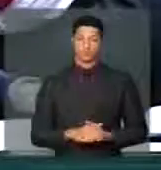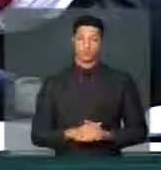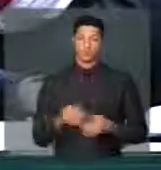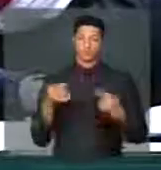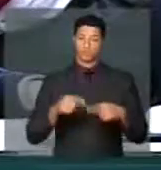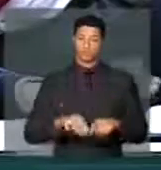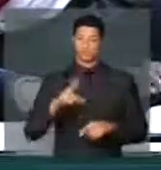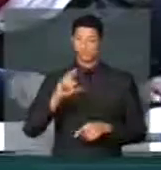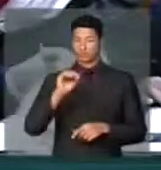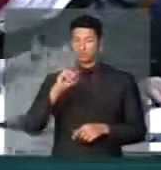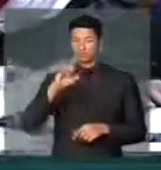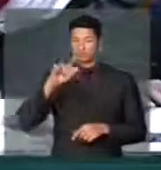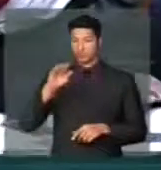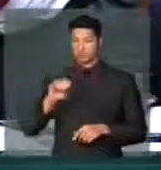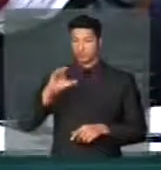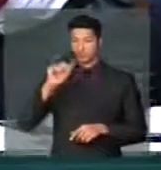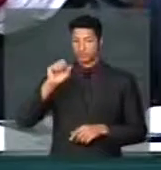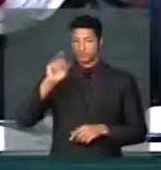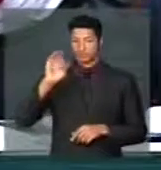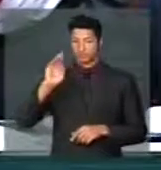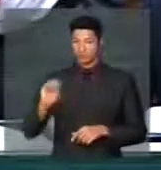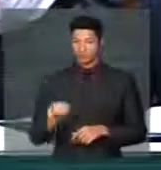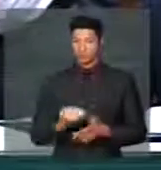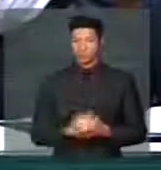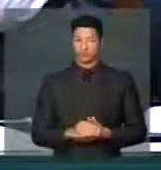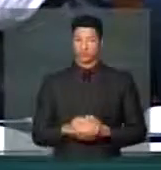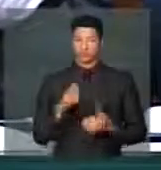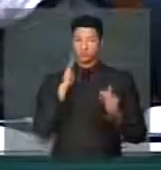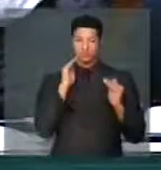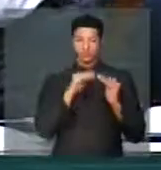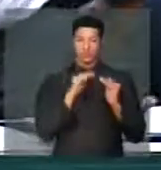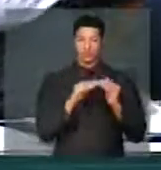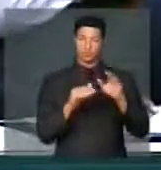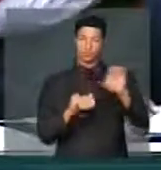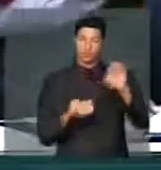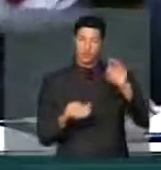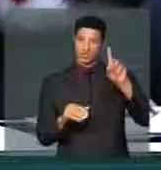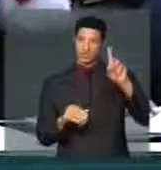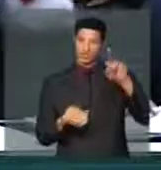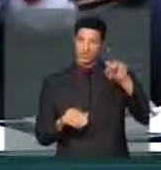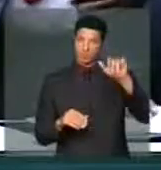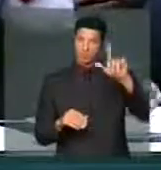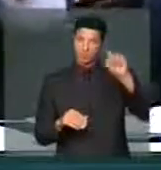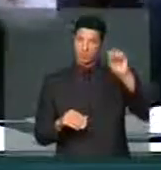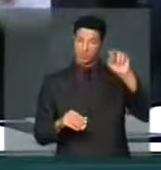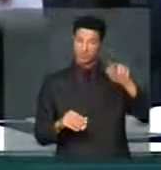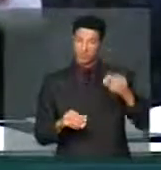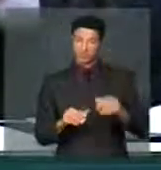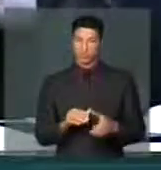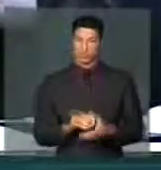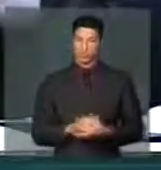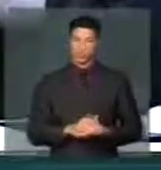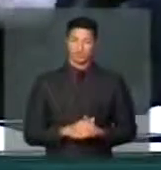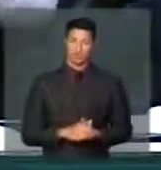Contrário Rodrigo de Castro, a favor de Milson Rodrigues. Senhor presidente,